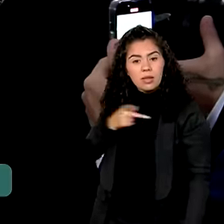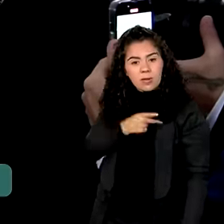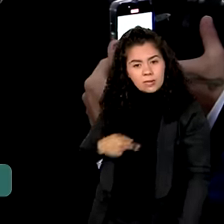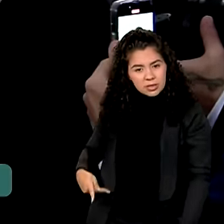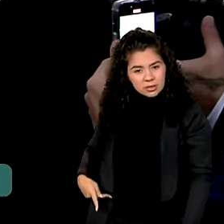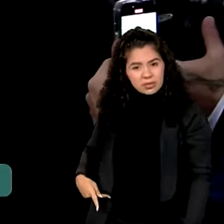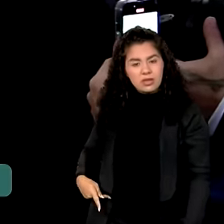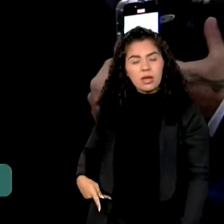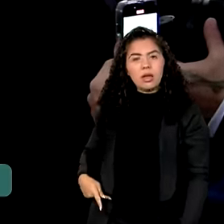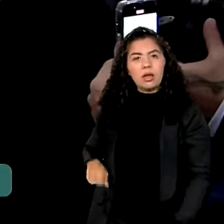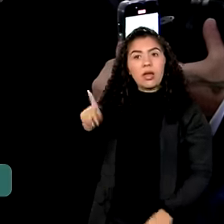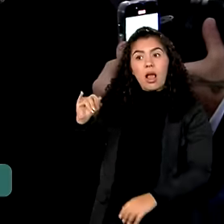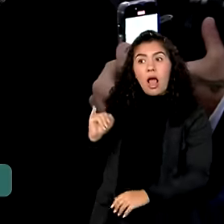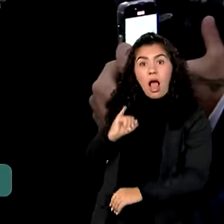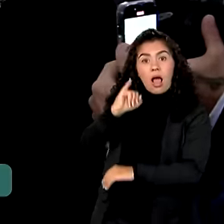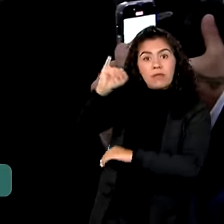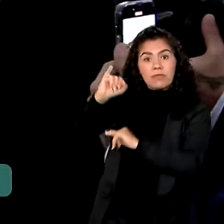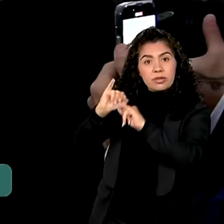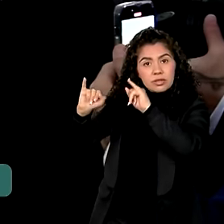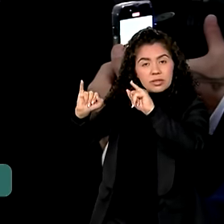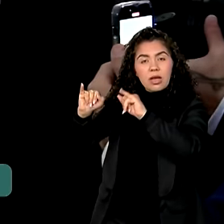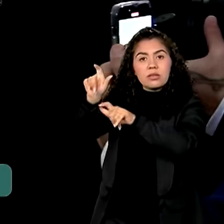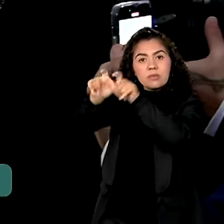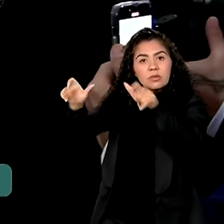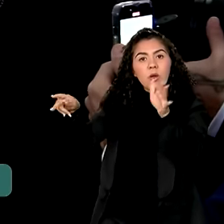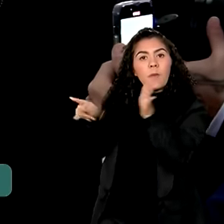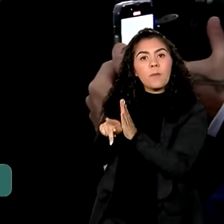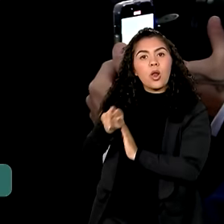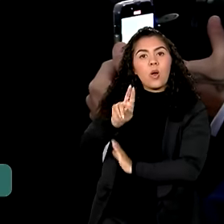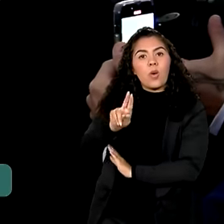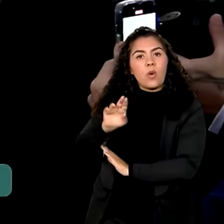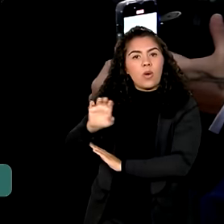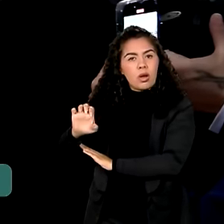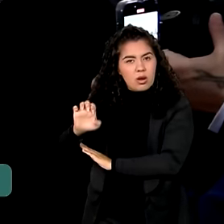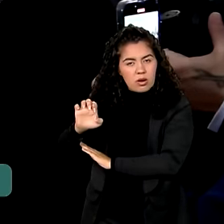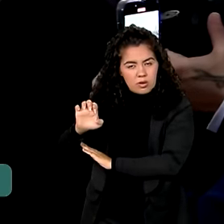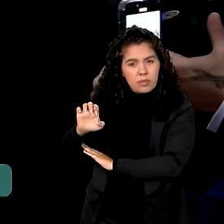avisar aos companheiros da União Europeia que